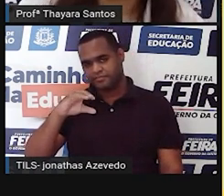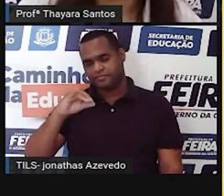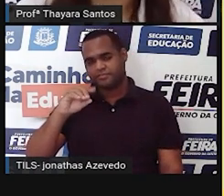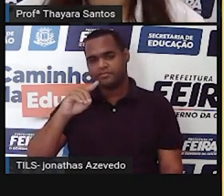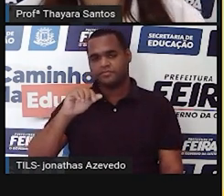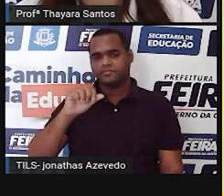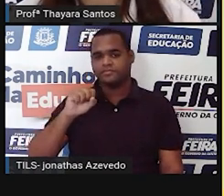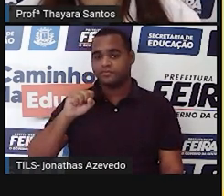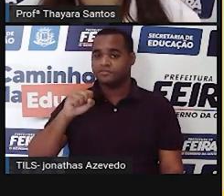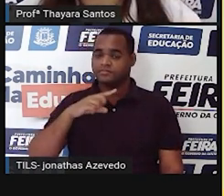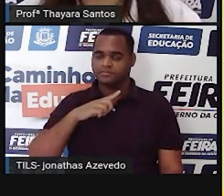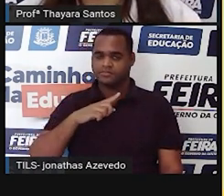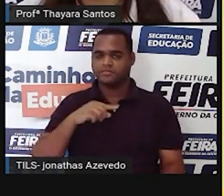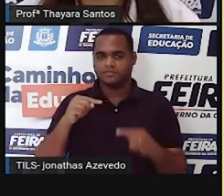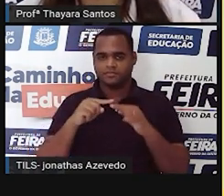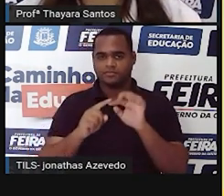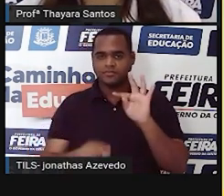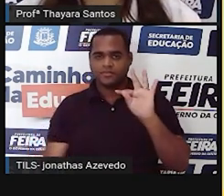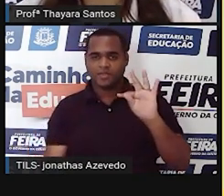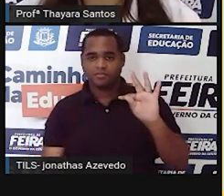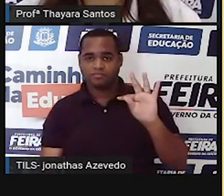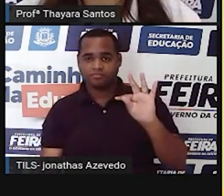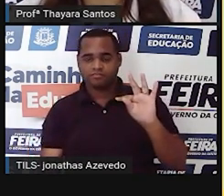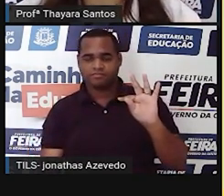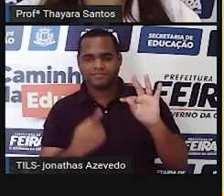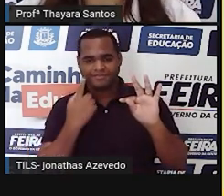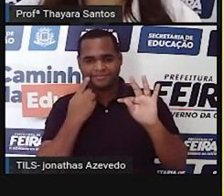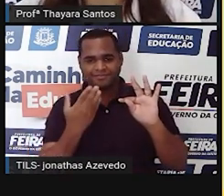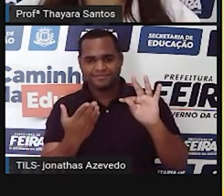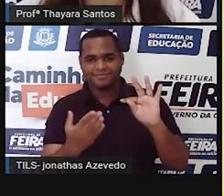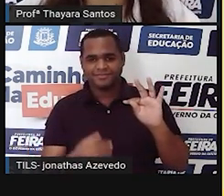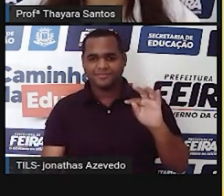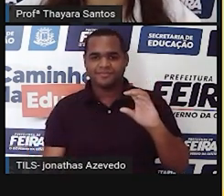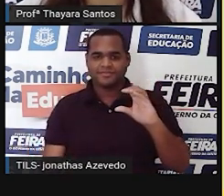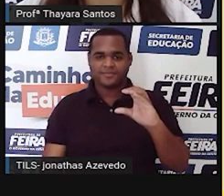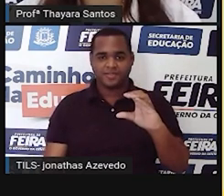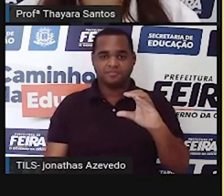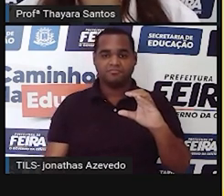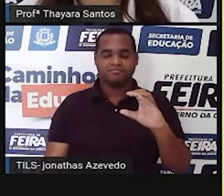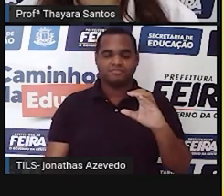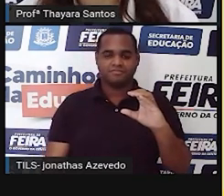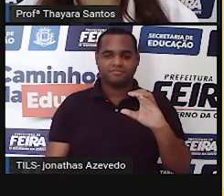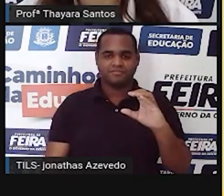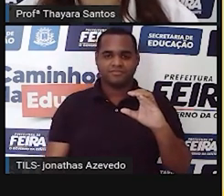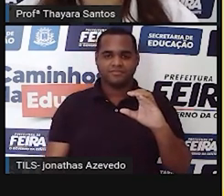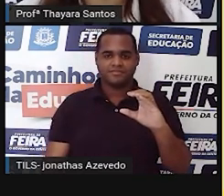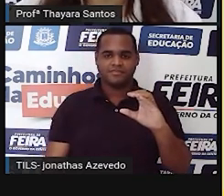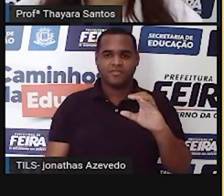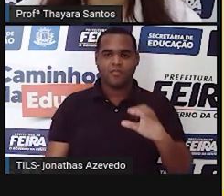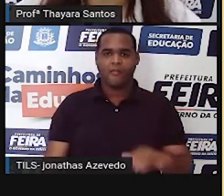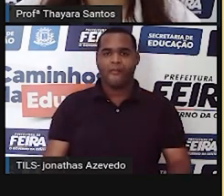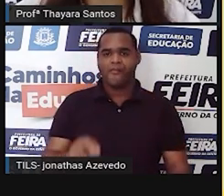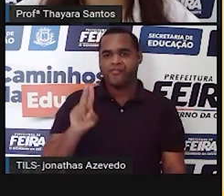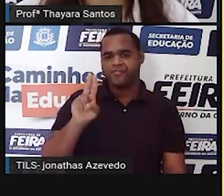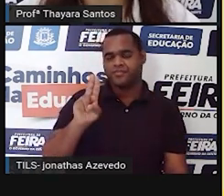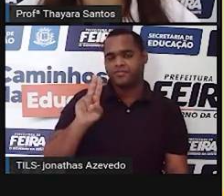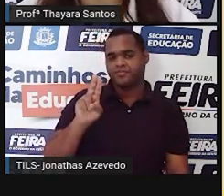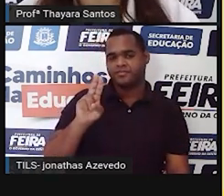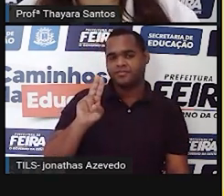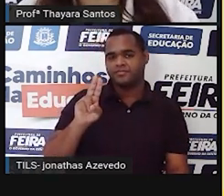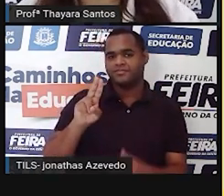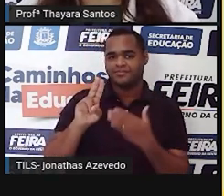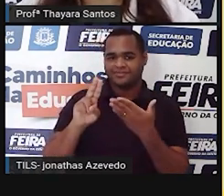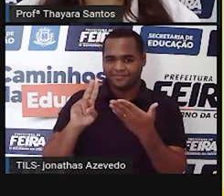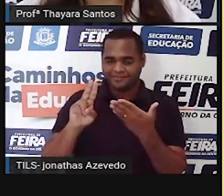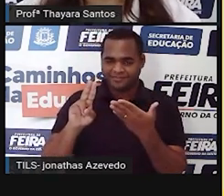pirimidina, que é a timina, representada pela letra T, a citosina, que é representada pela letra C, e a uracila, que é